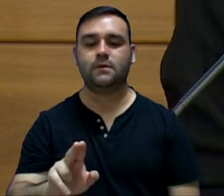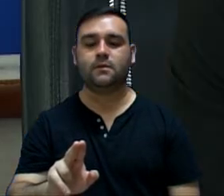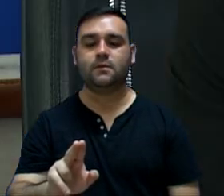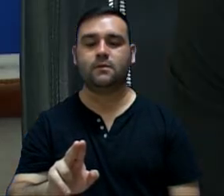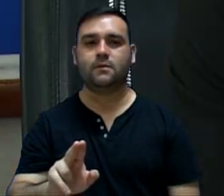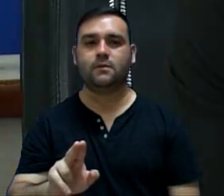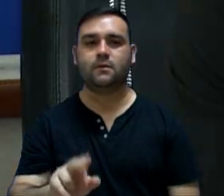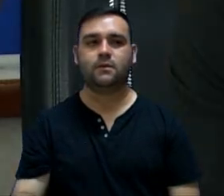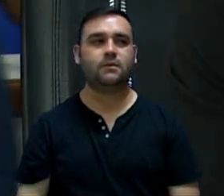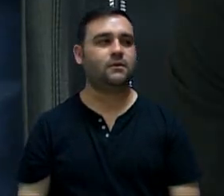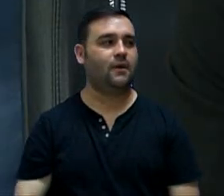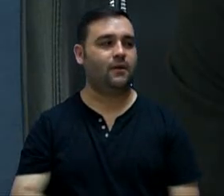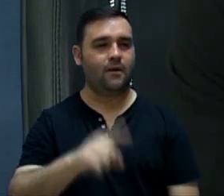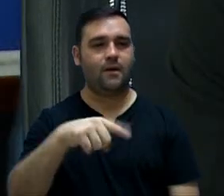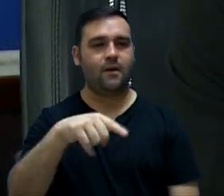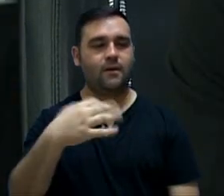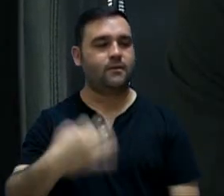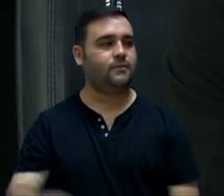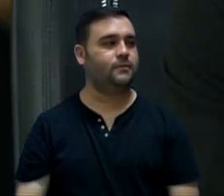O SAI? Isso.